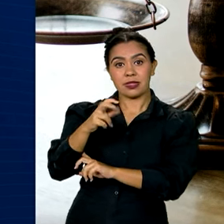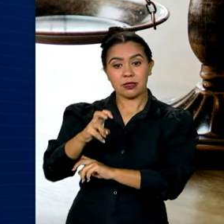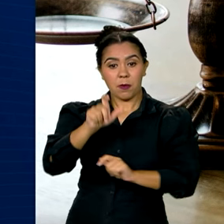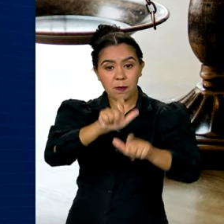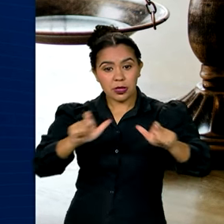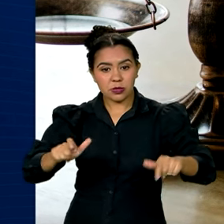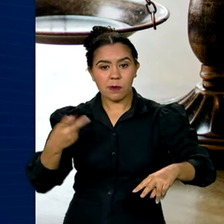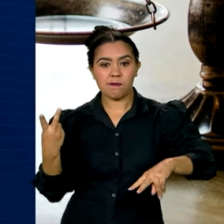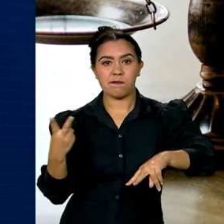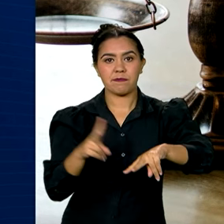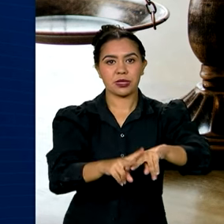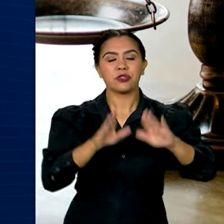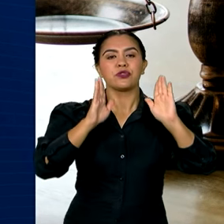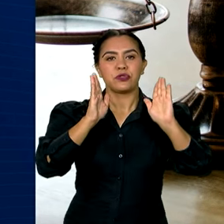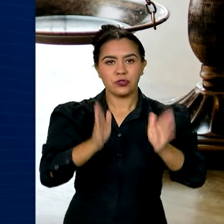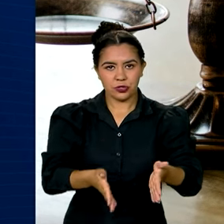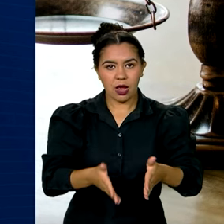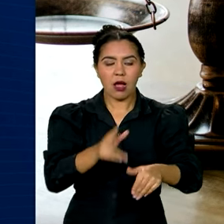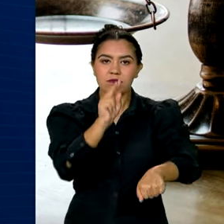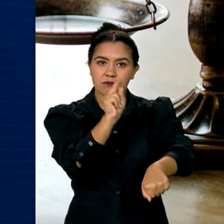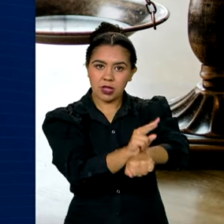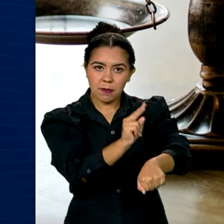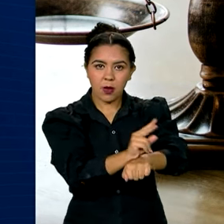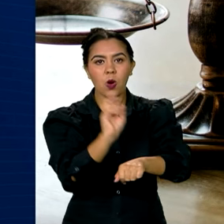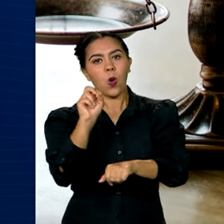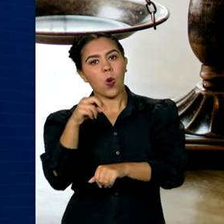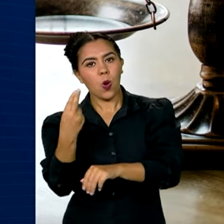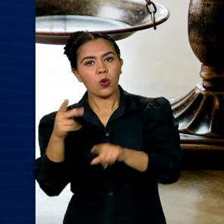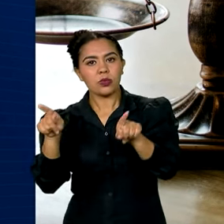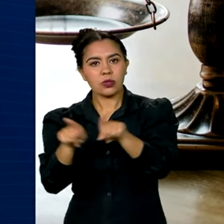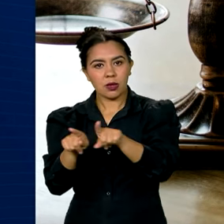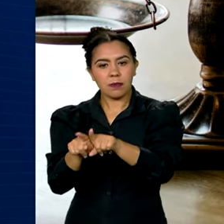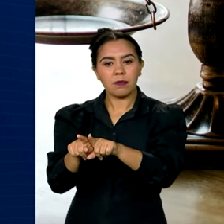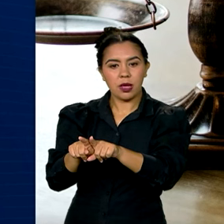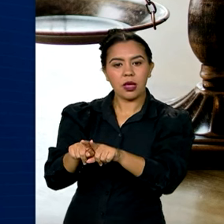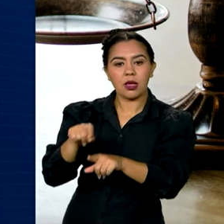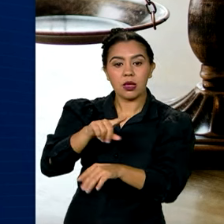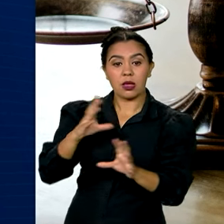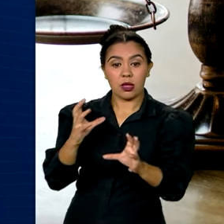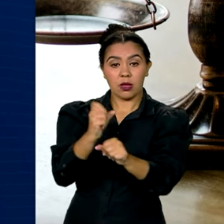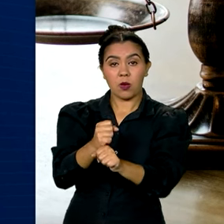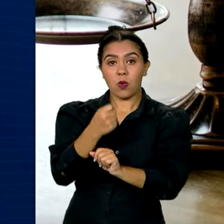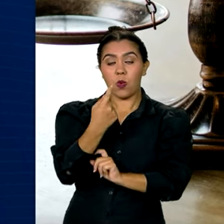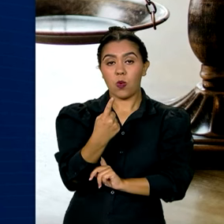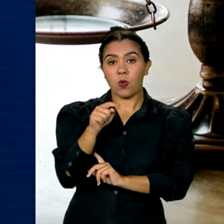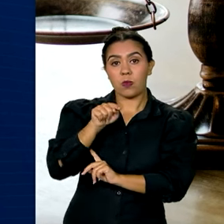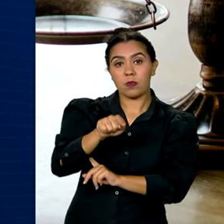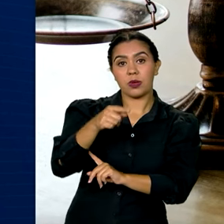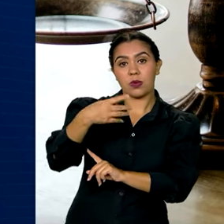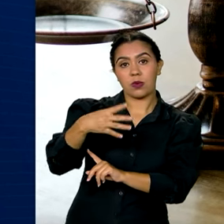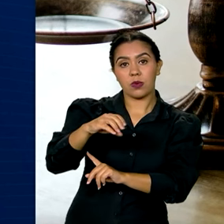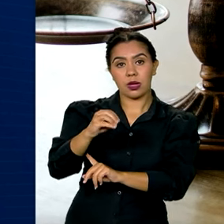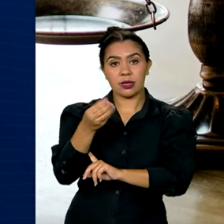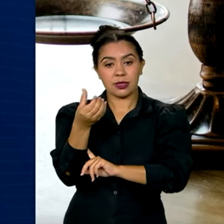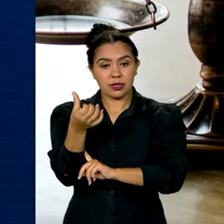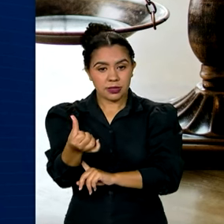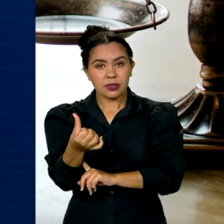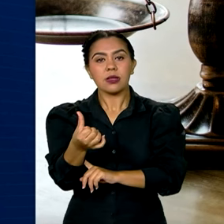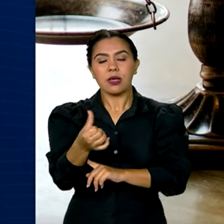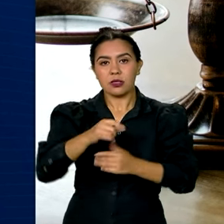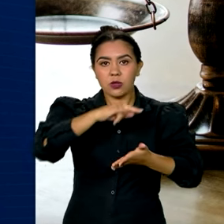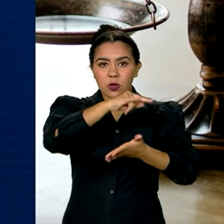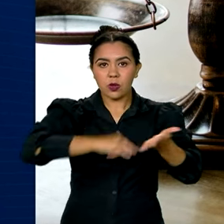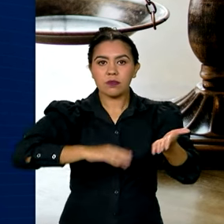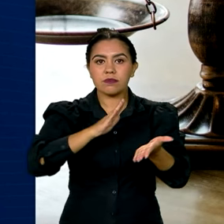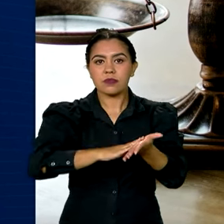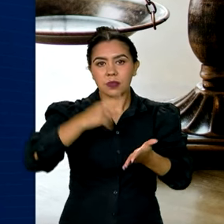ou por mandado de prisão temporária ou preventiva. Emitidos 1.046 mandados de busca e apreensão,